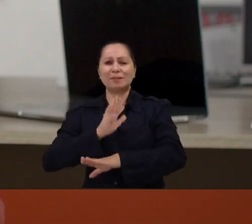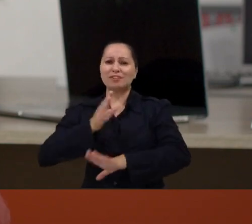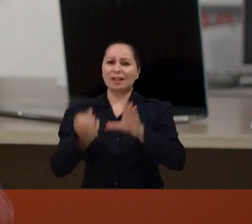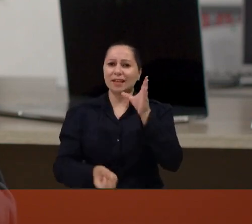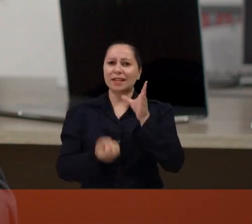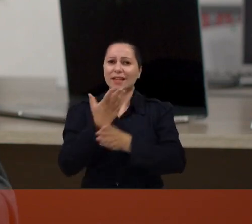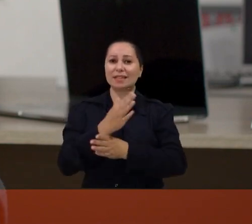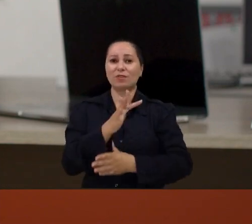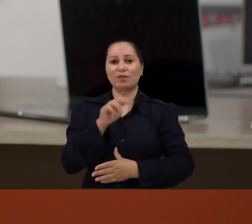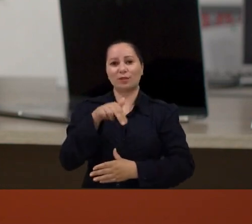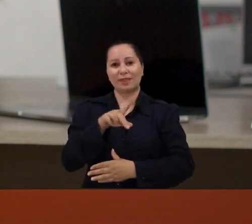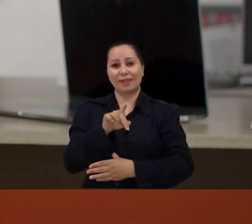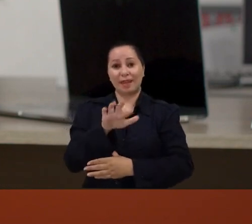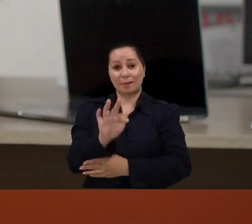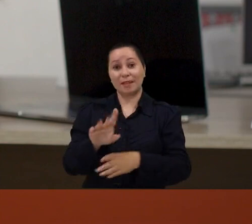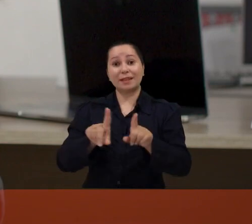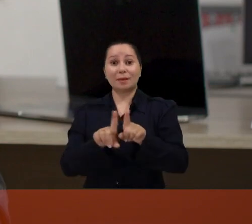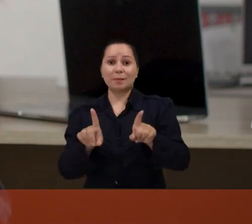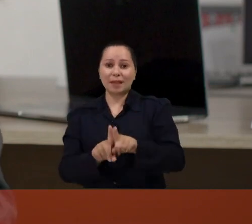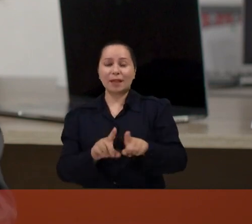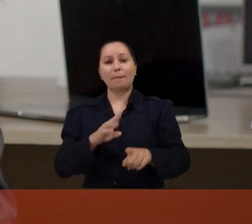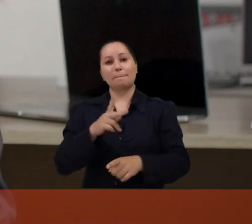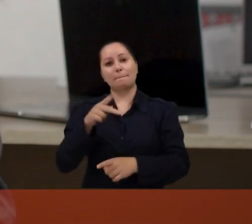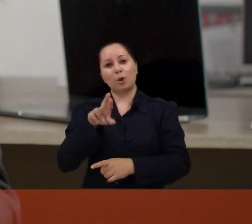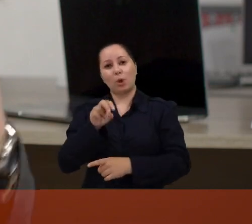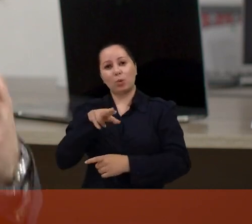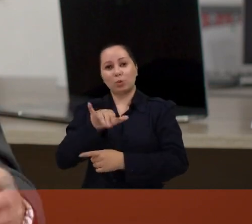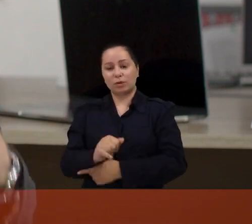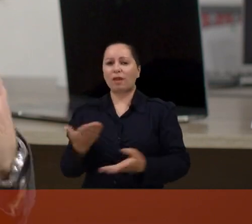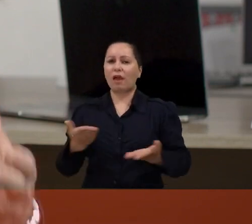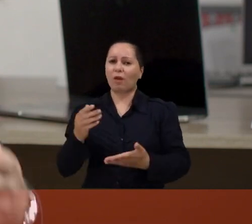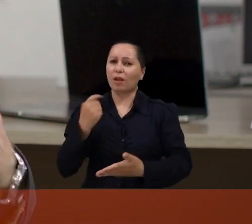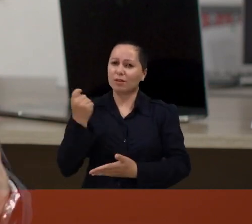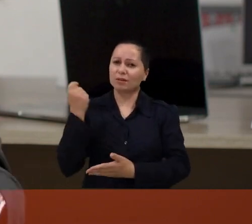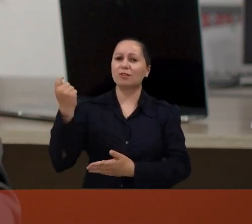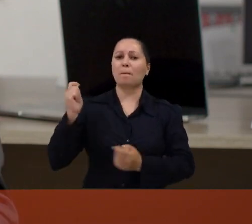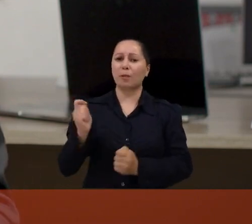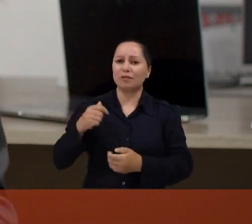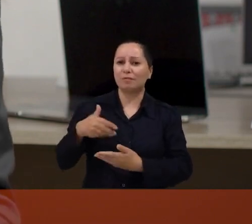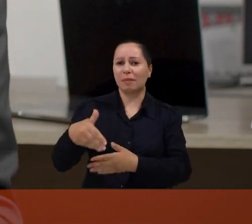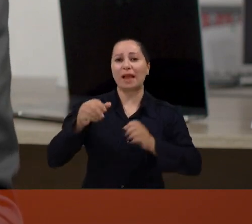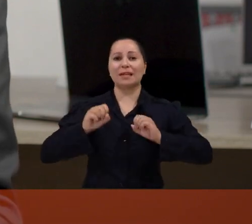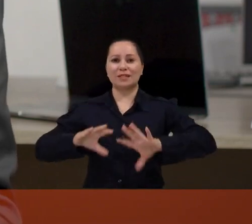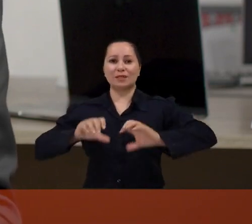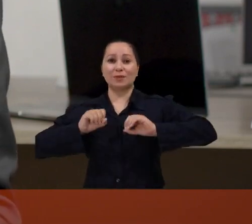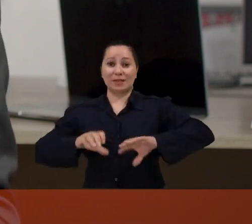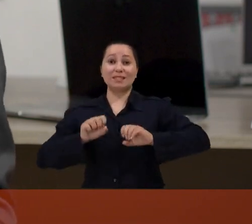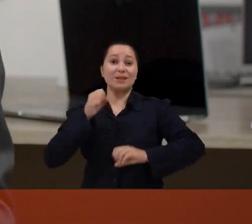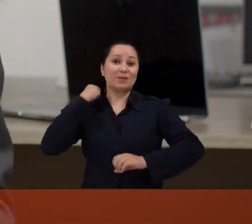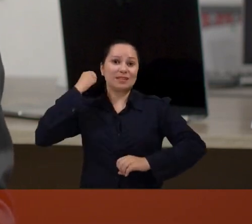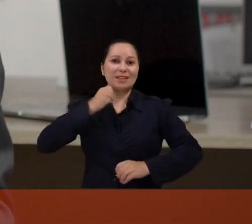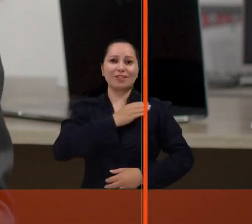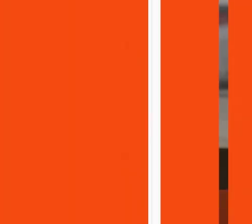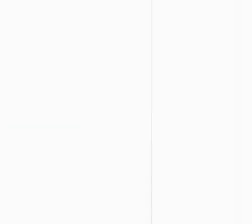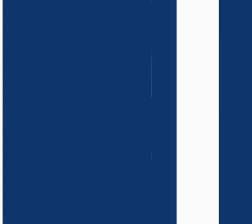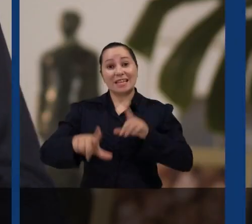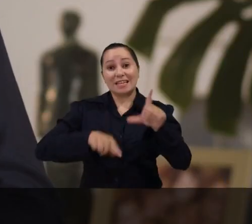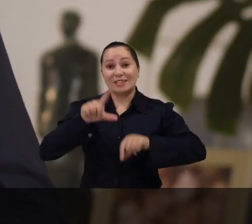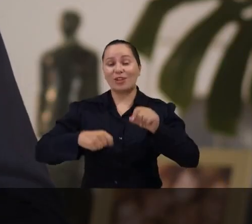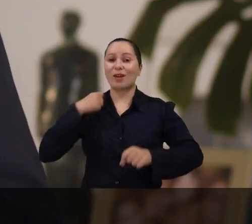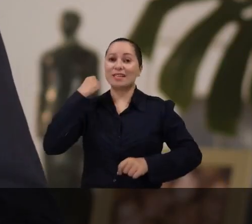Participei da criação do Fundeb e do ProUni. Agora o Rio Grande pode levar a educação para o Senado Federal?